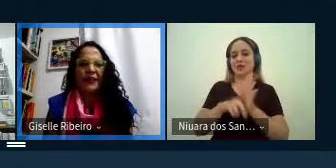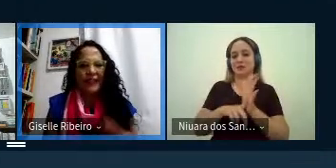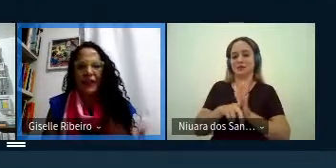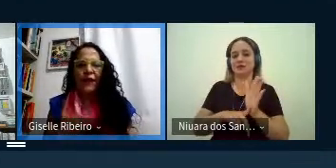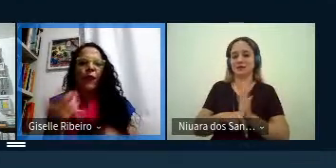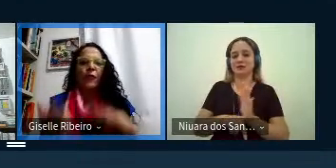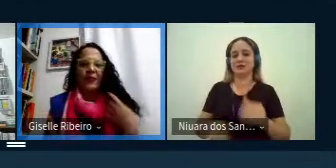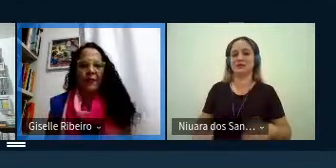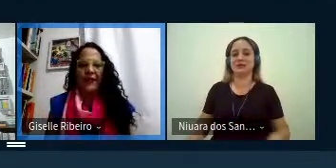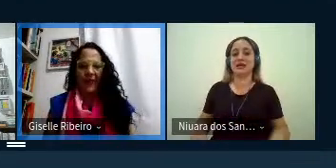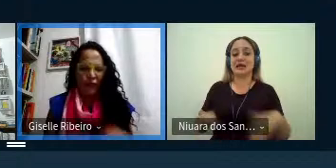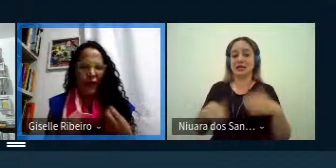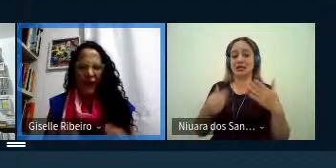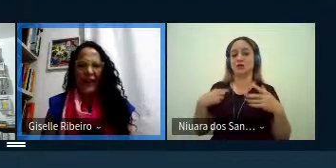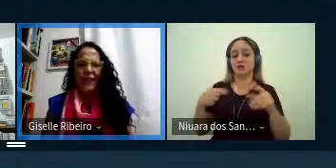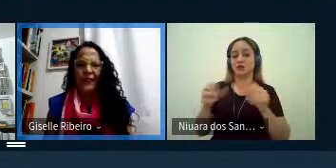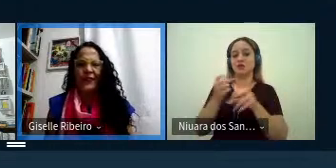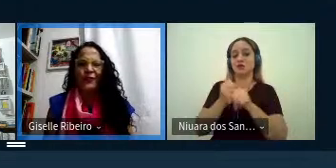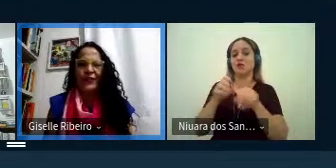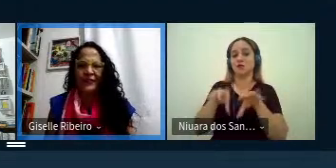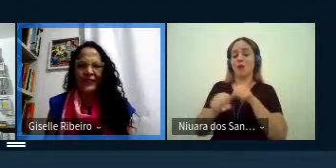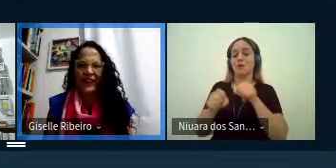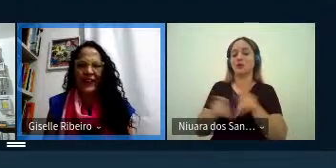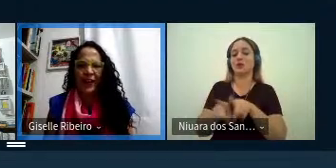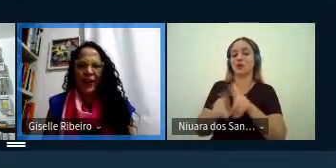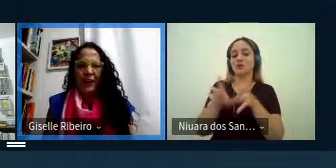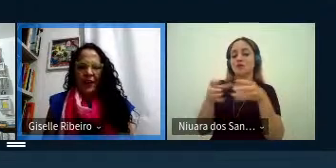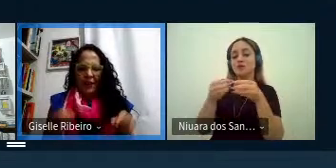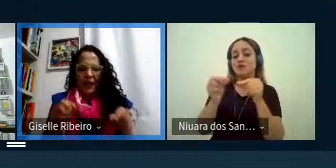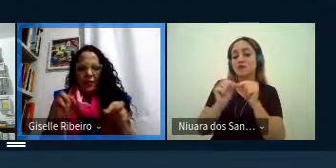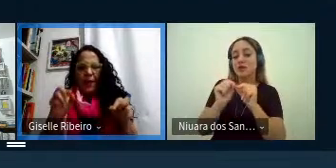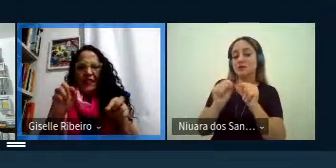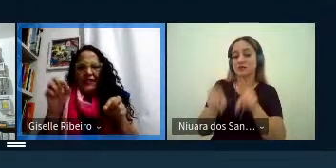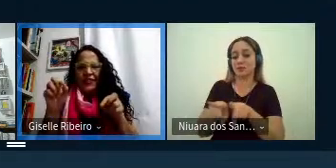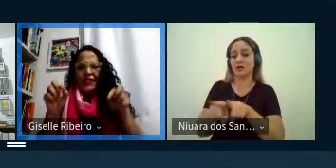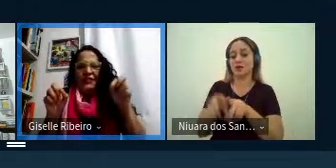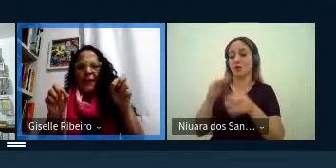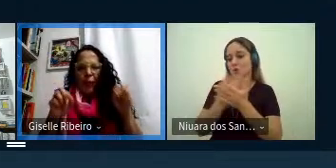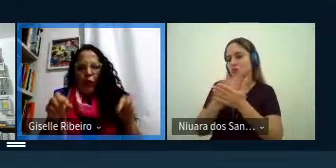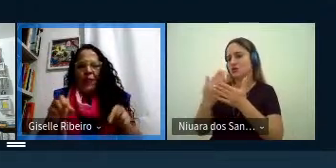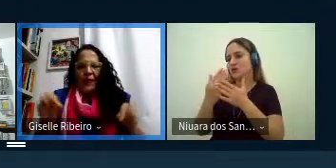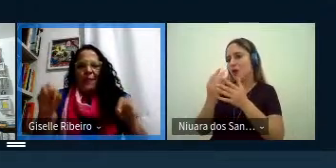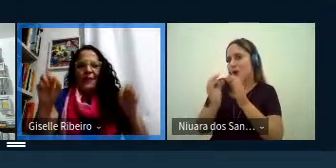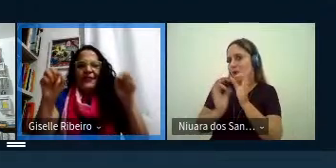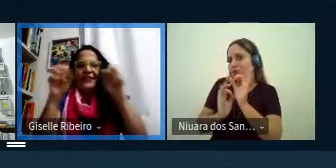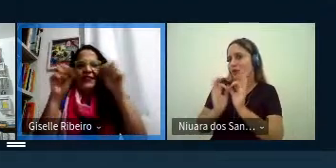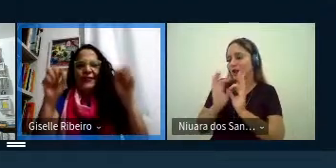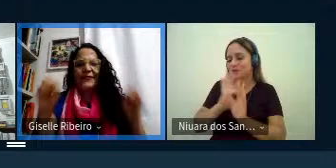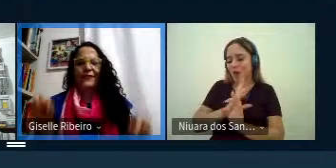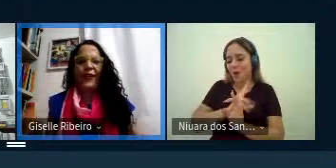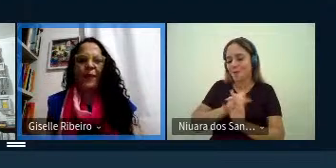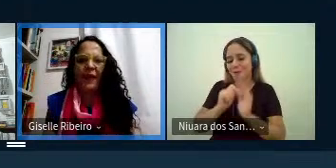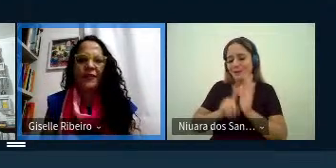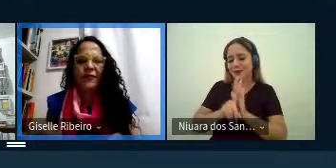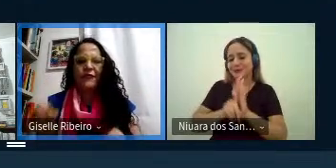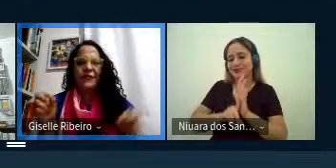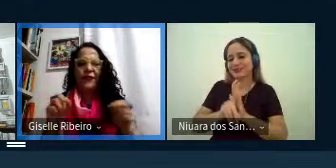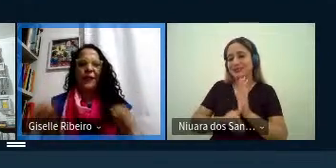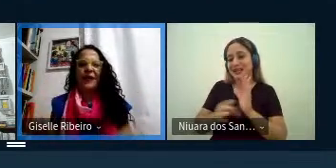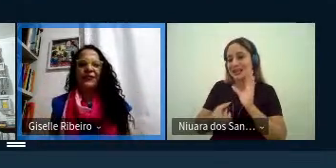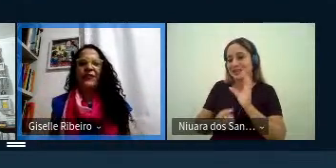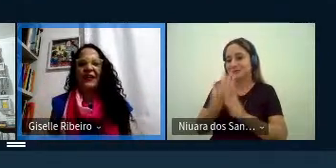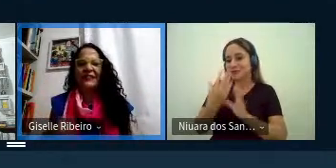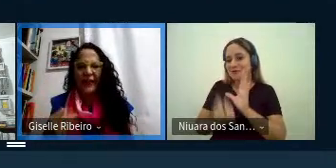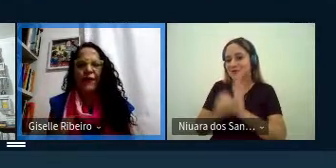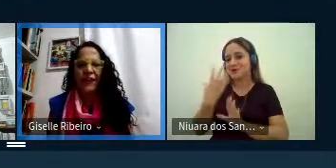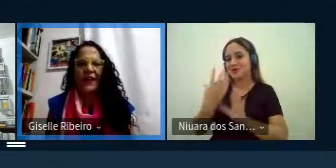então aí daí formou também o que eu falei no início né as peças desse amor pela pesquisa iam se formando e